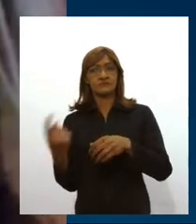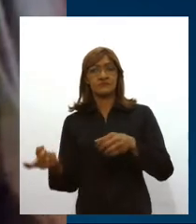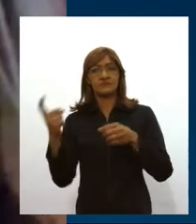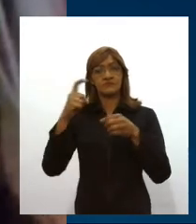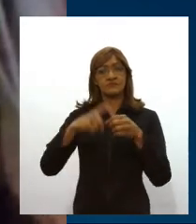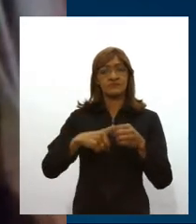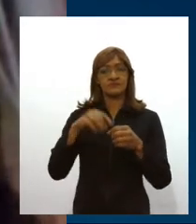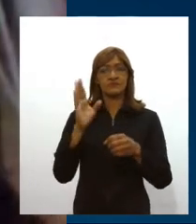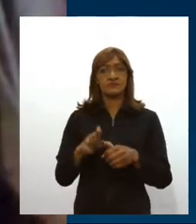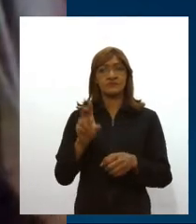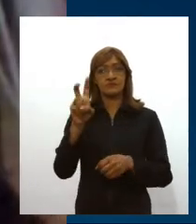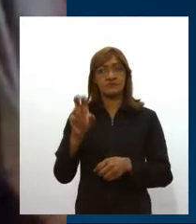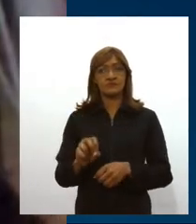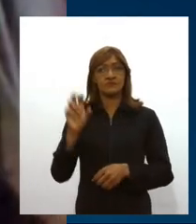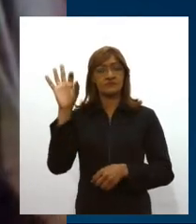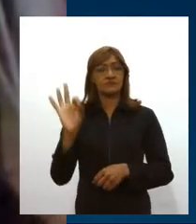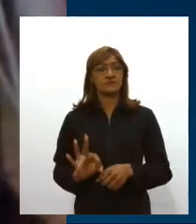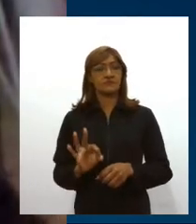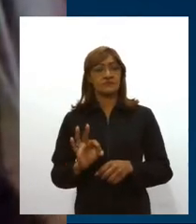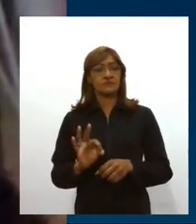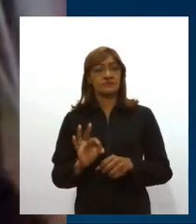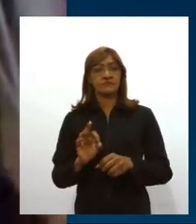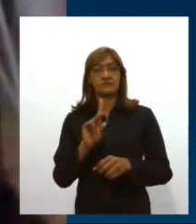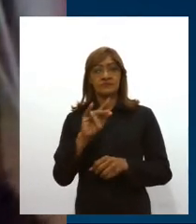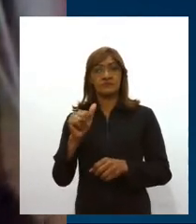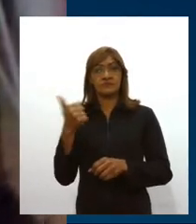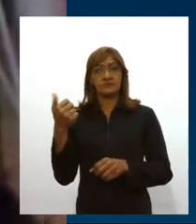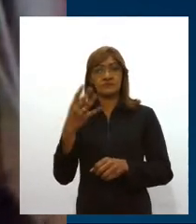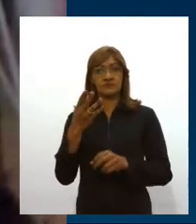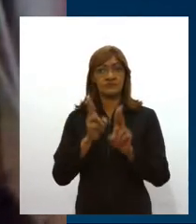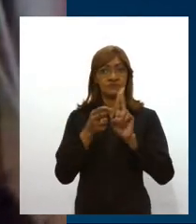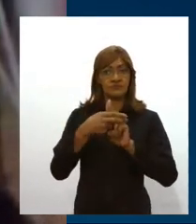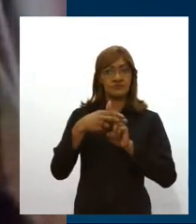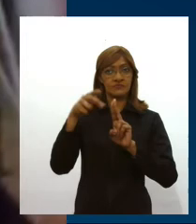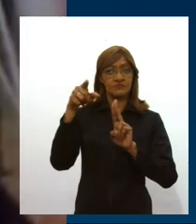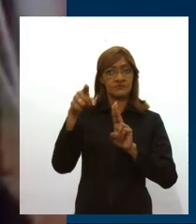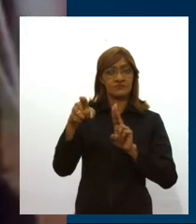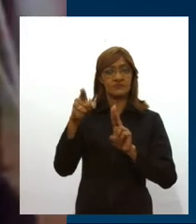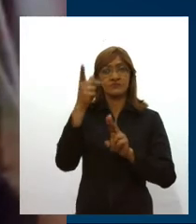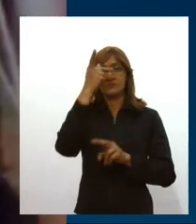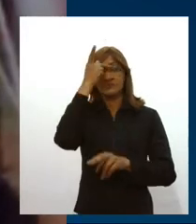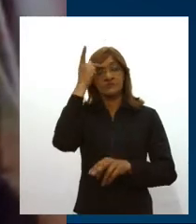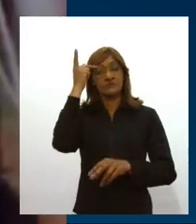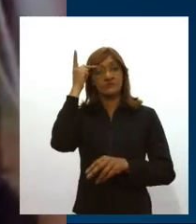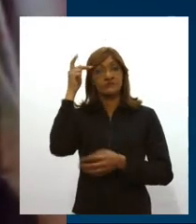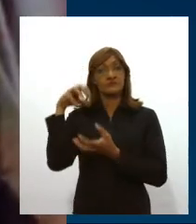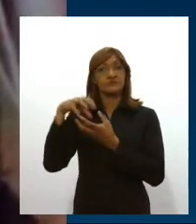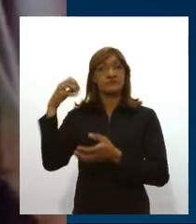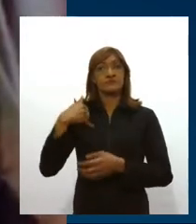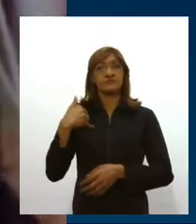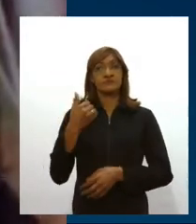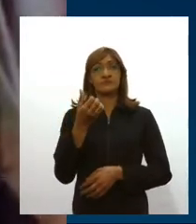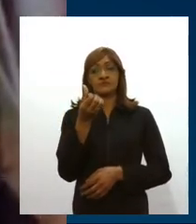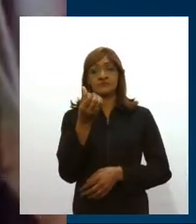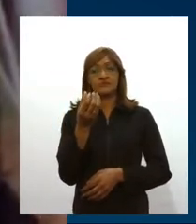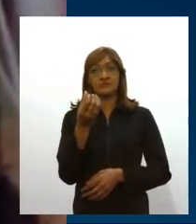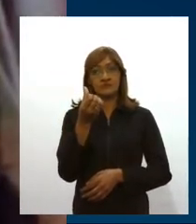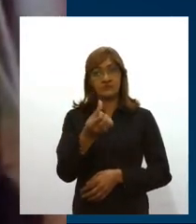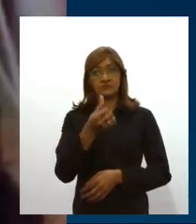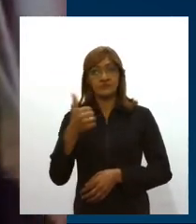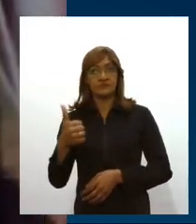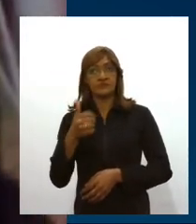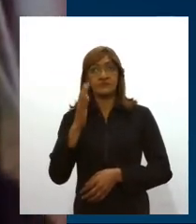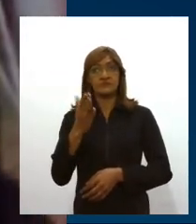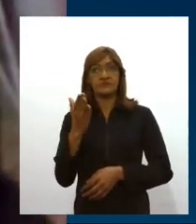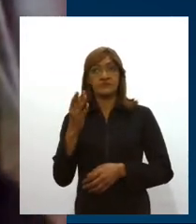50% a partir do dia 14, e as pessoas idosas, acima de 60 anos, e as pessoas com comorbidade, elas não vão